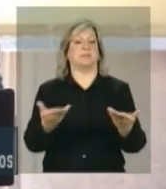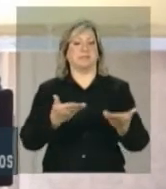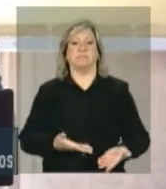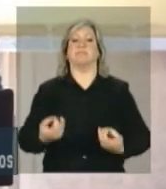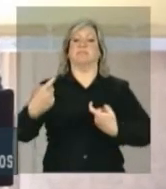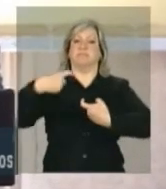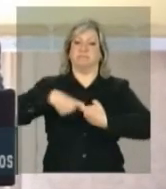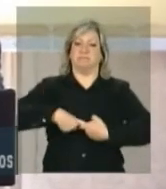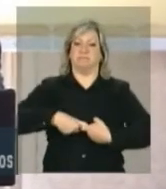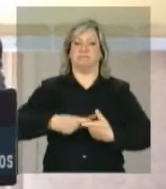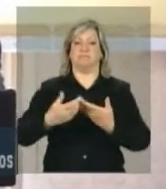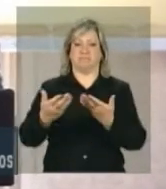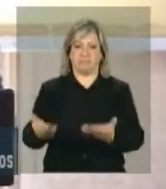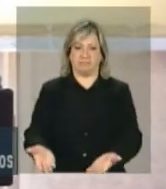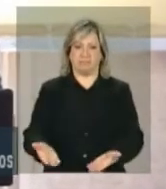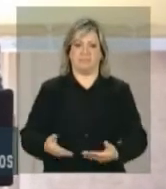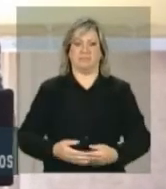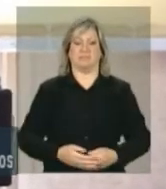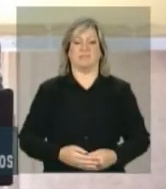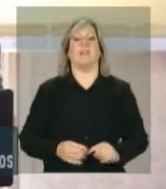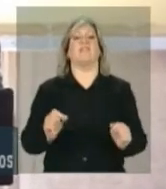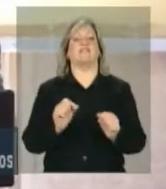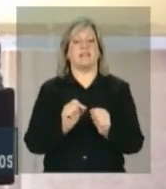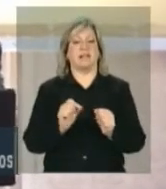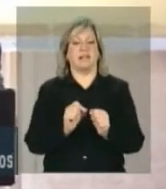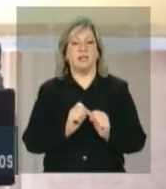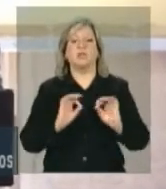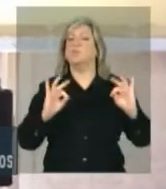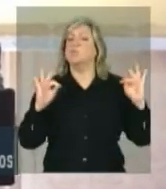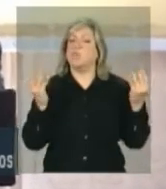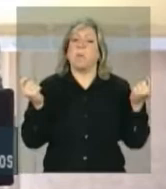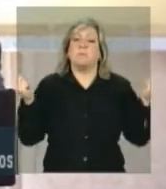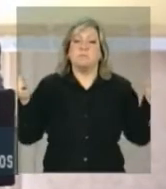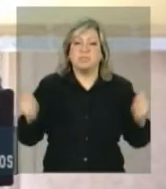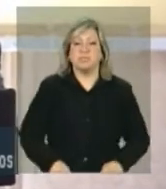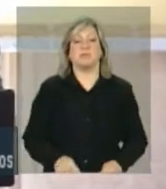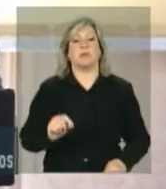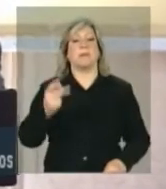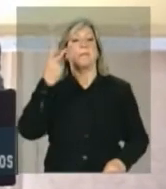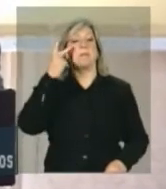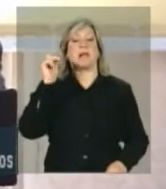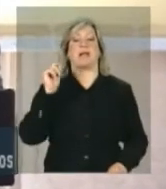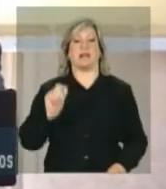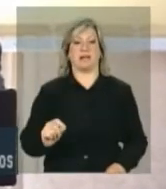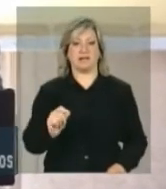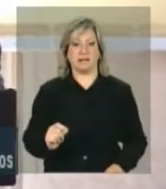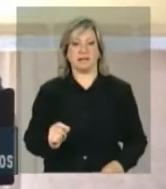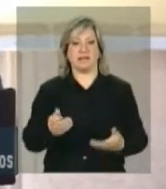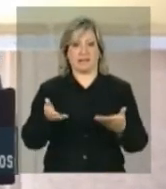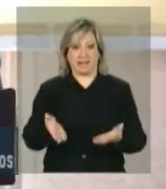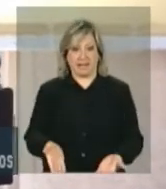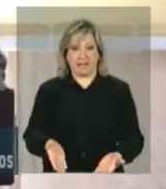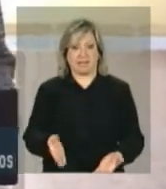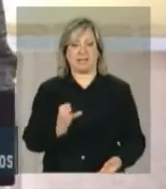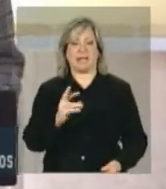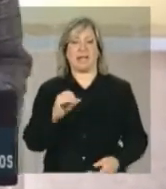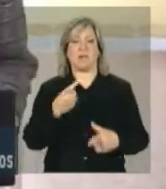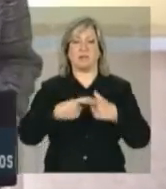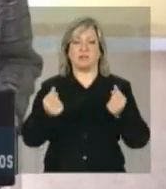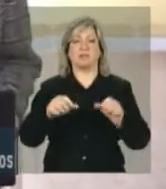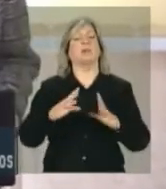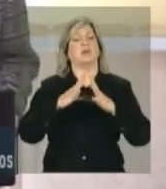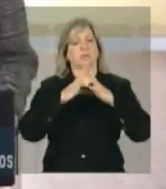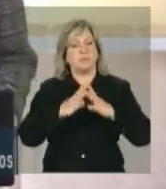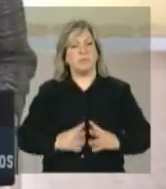e fará todo o possível para que esta crise tenha uma